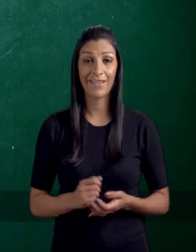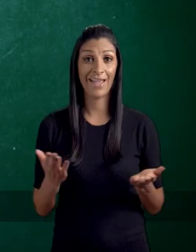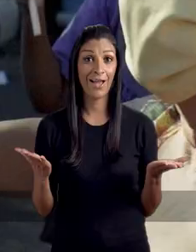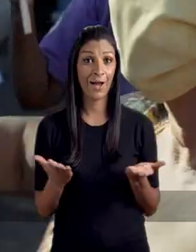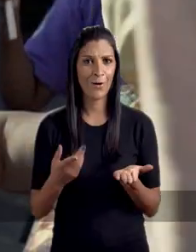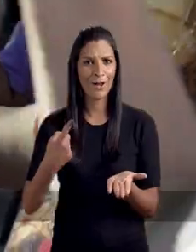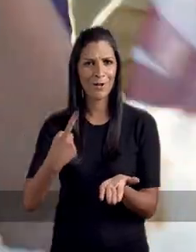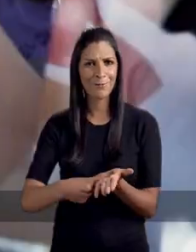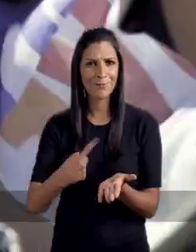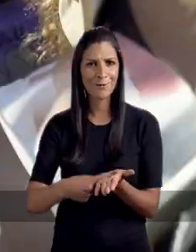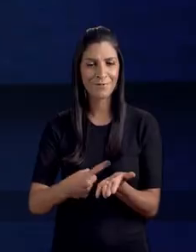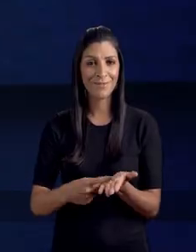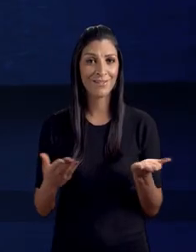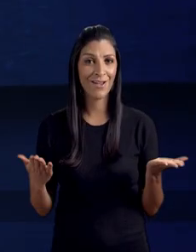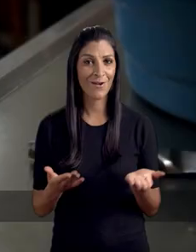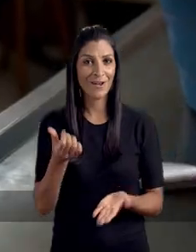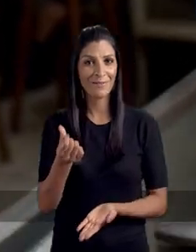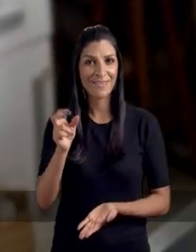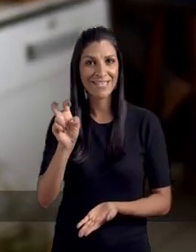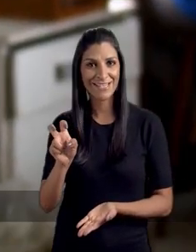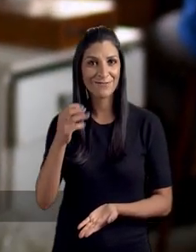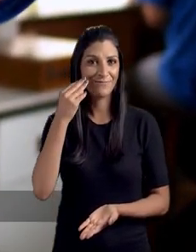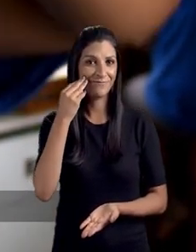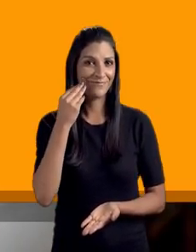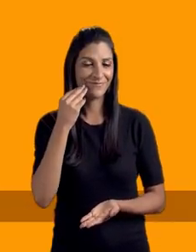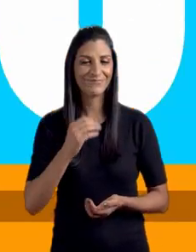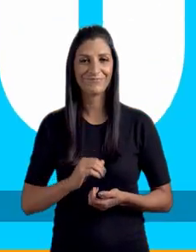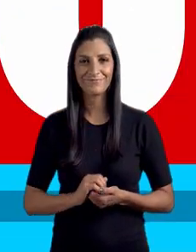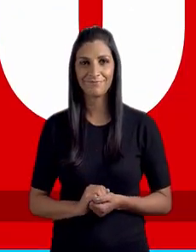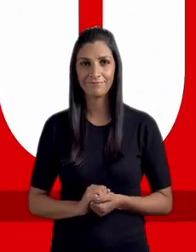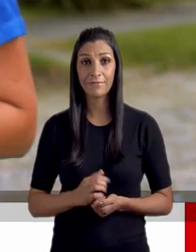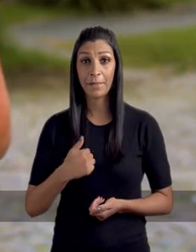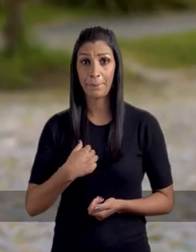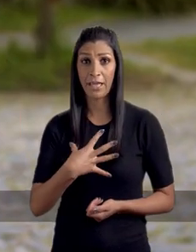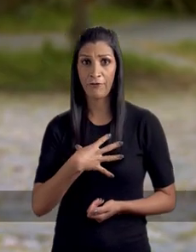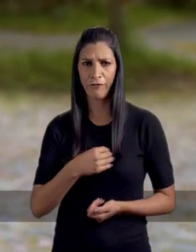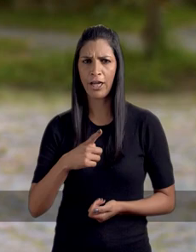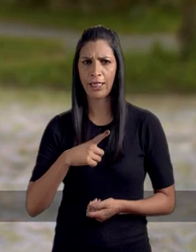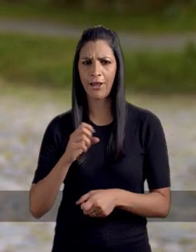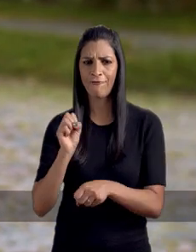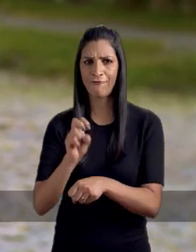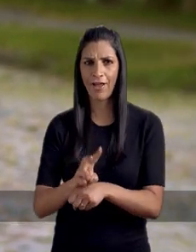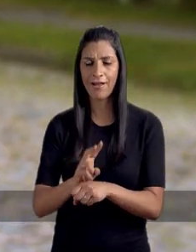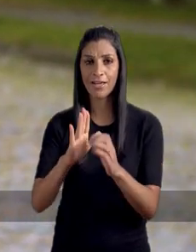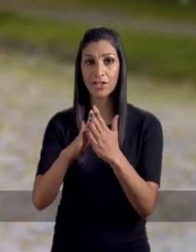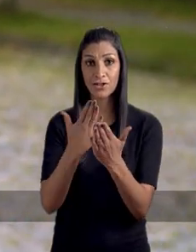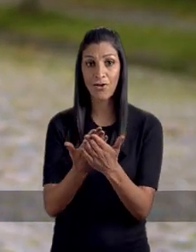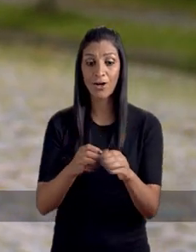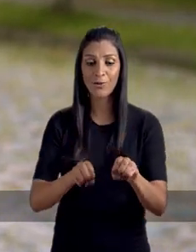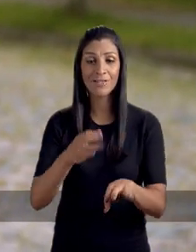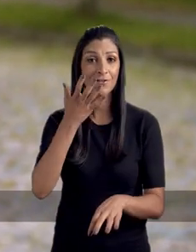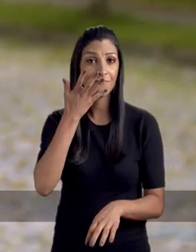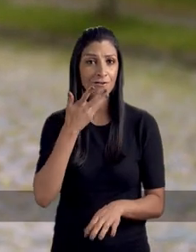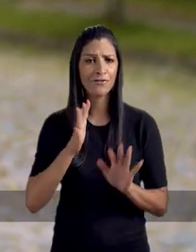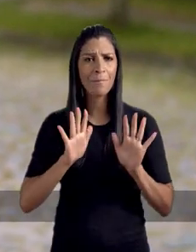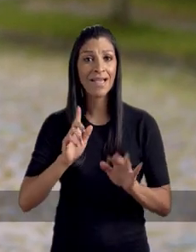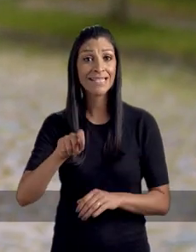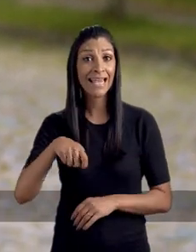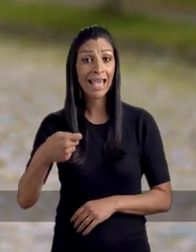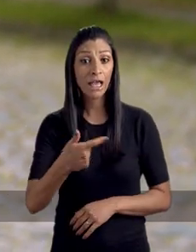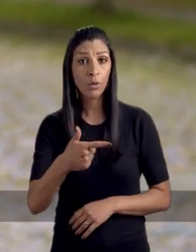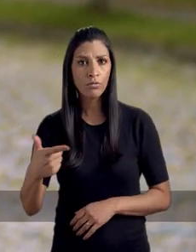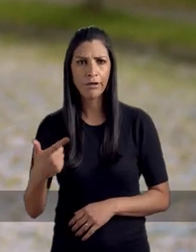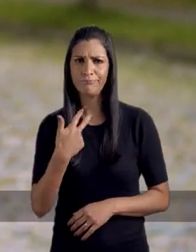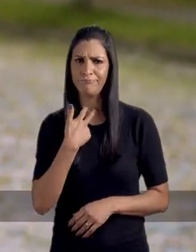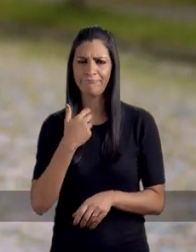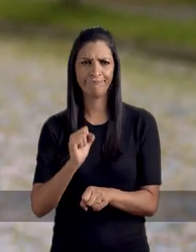Agora é compromisso. Agora é meia-cinco. Manu! A minha filha tem vaga na escola de educação infantil. Mas quem